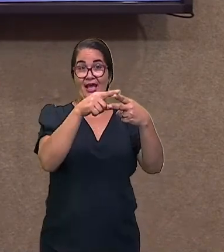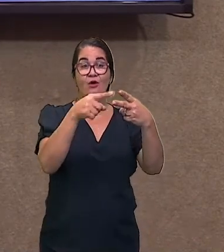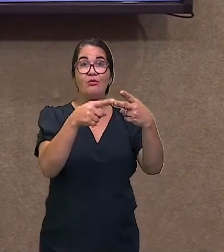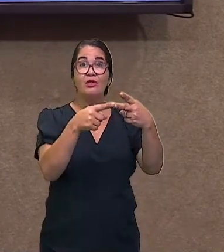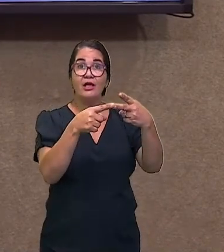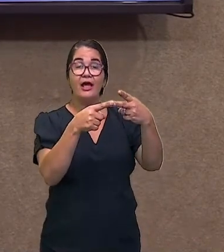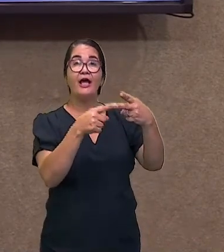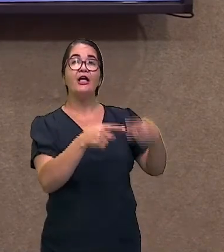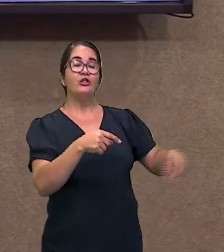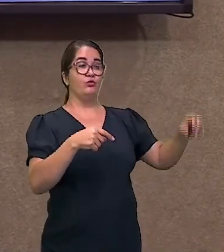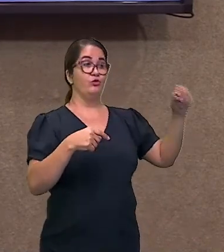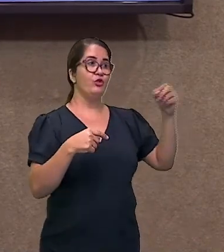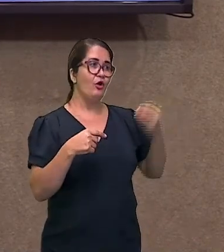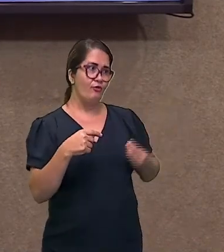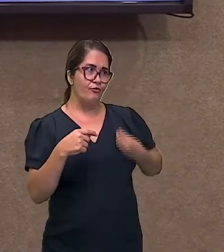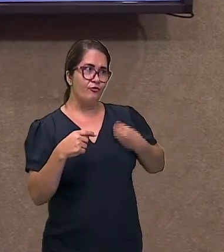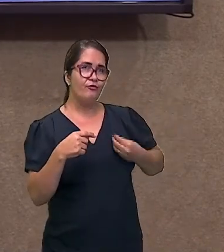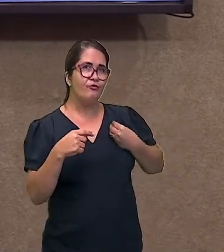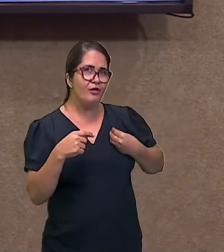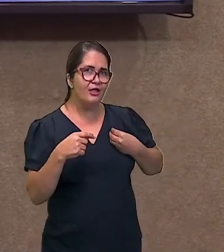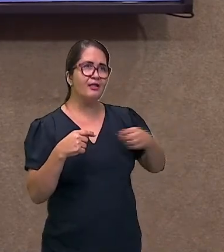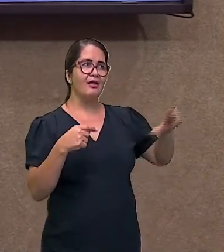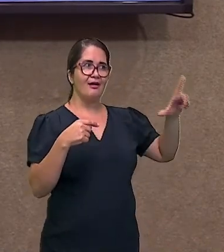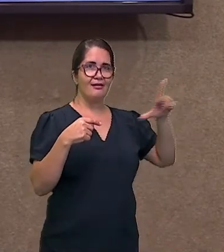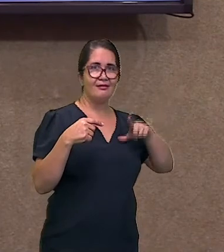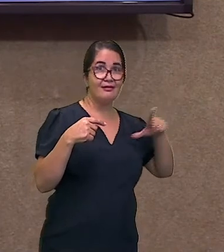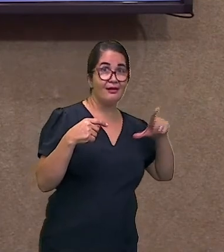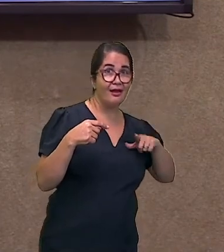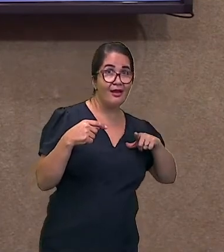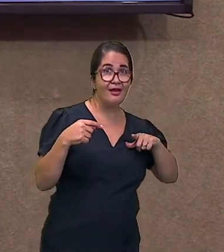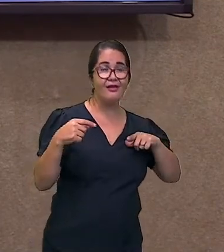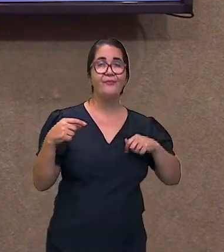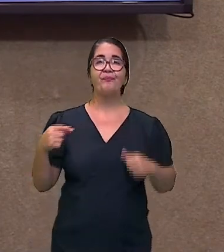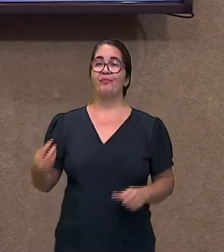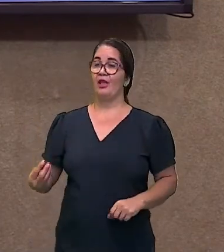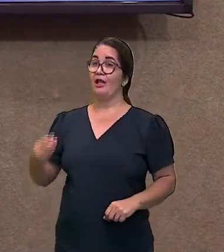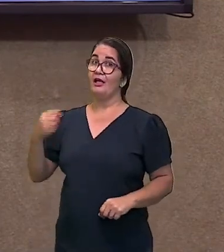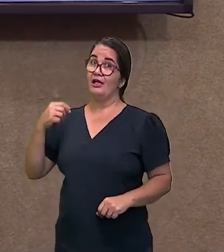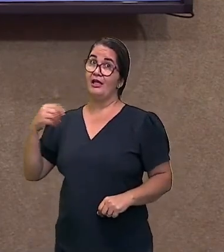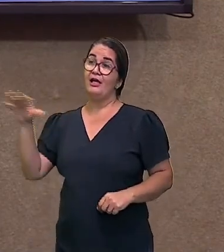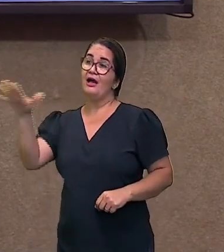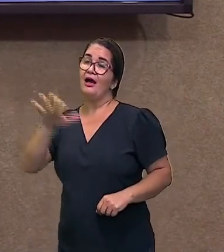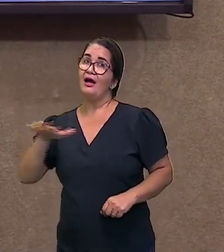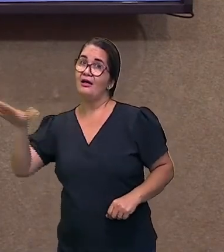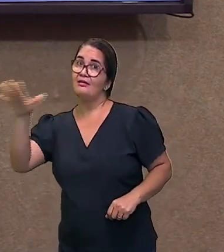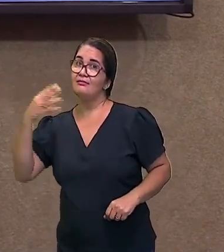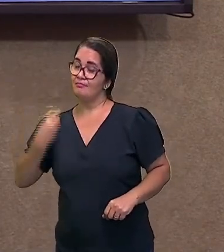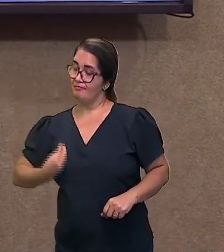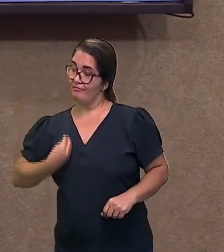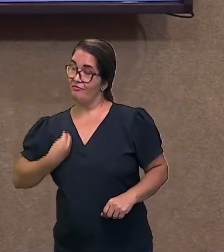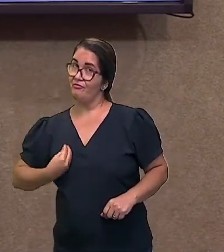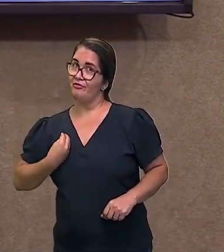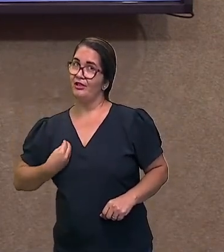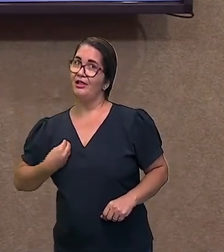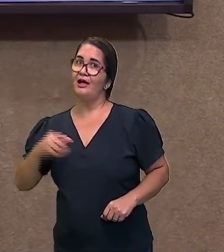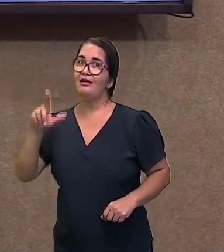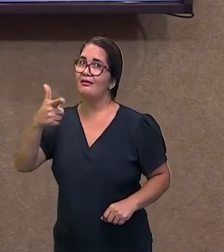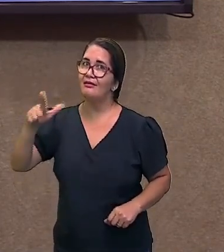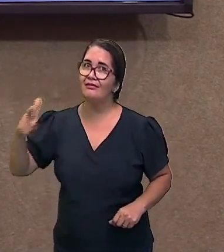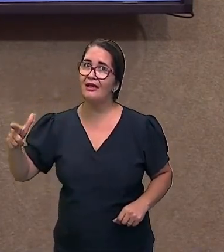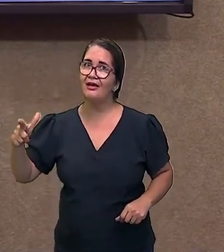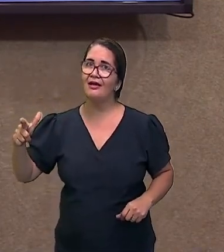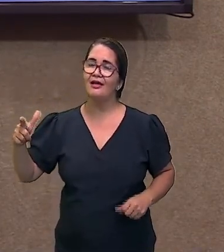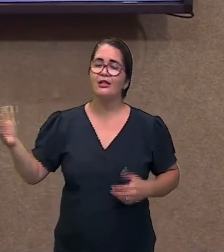comunidades, onde há uma interação estável e equilibrada. Então, olha bem, gente, nós